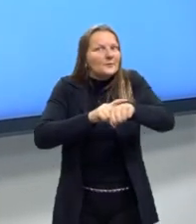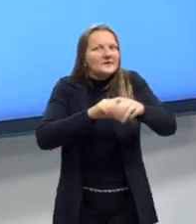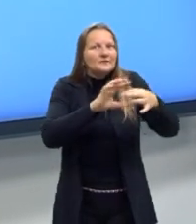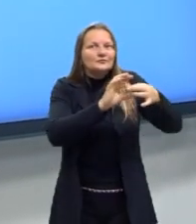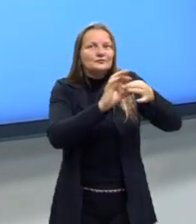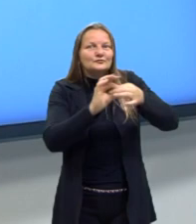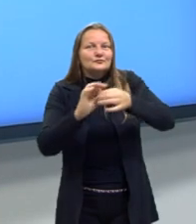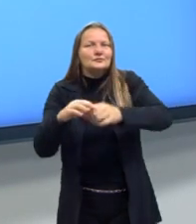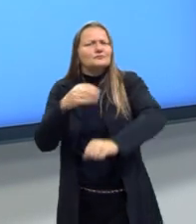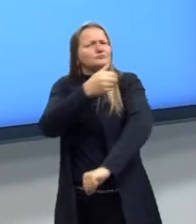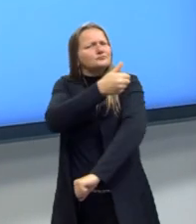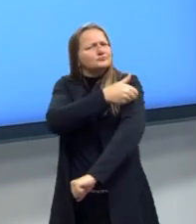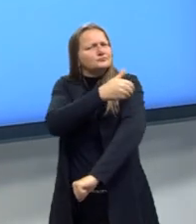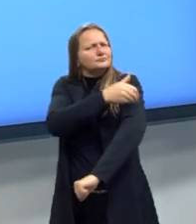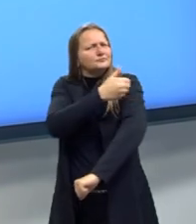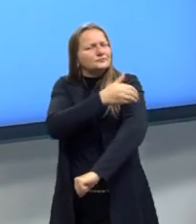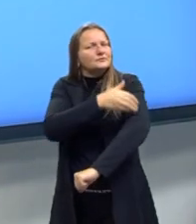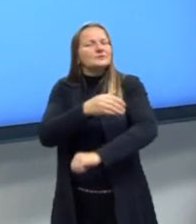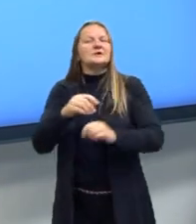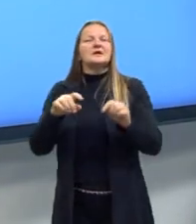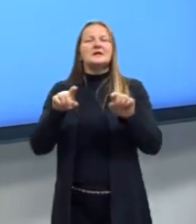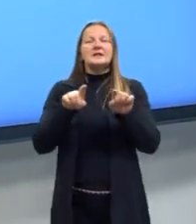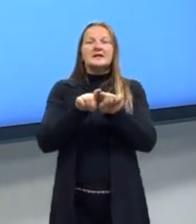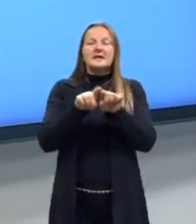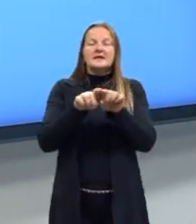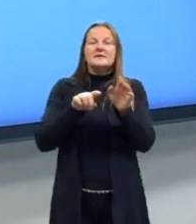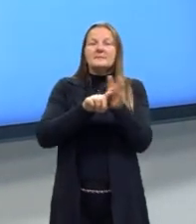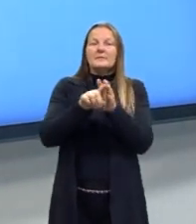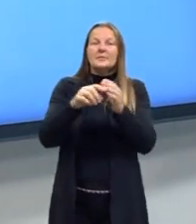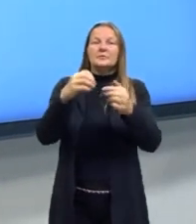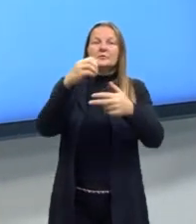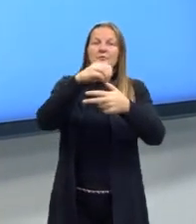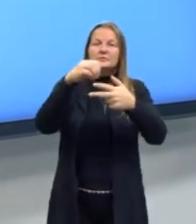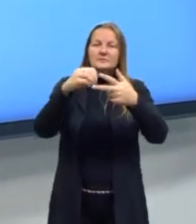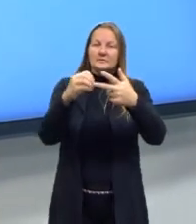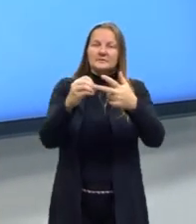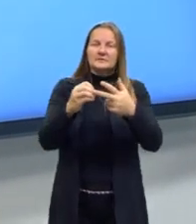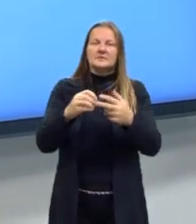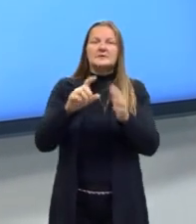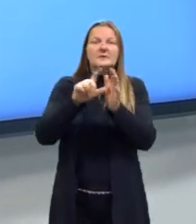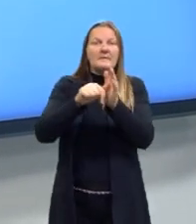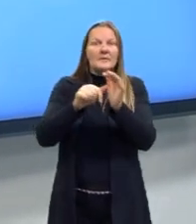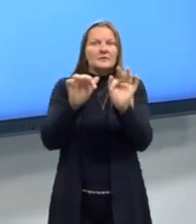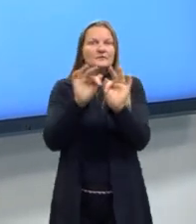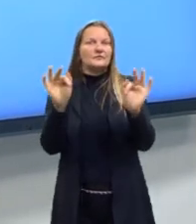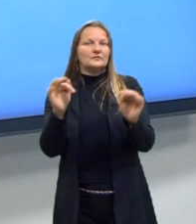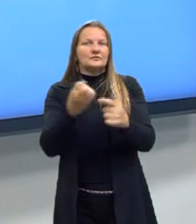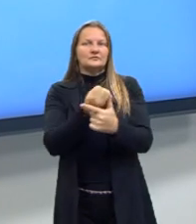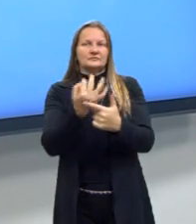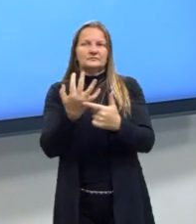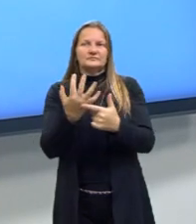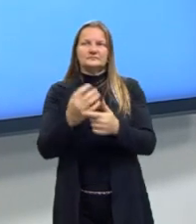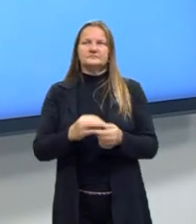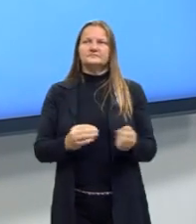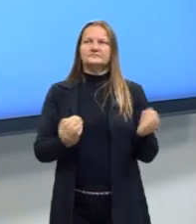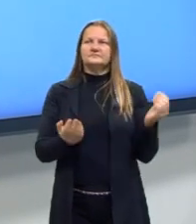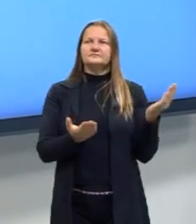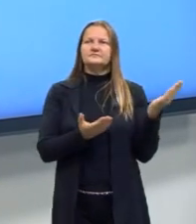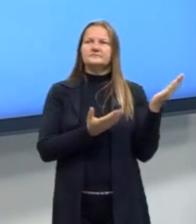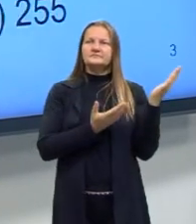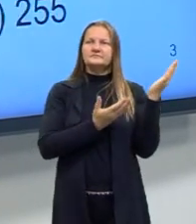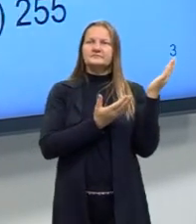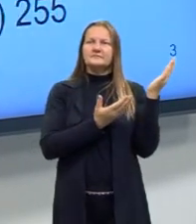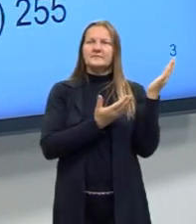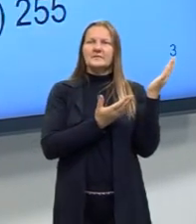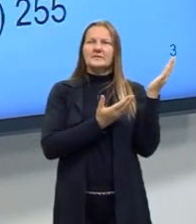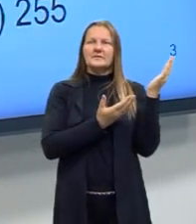praticar um pouco através de uma questão do ENEM e depois nós vamos entrar nas funções logarítmicas. Então, para